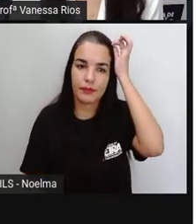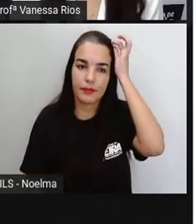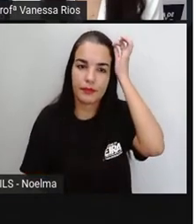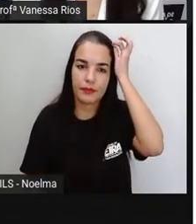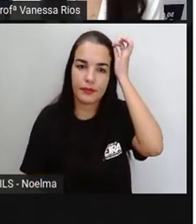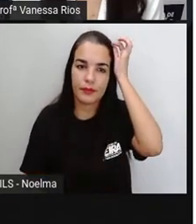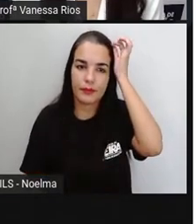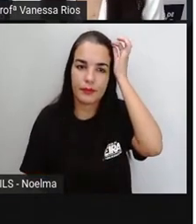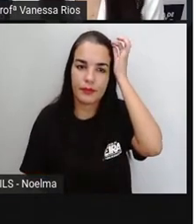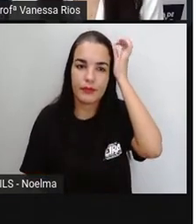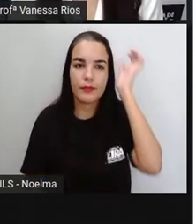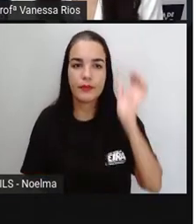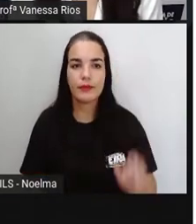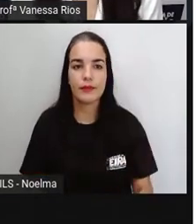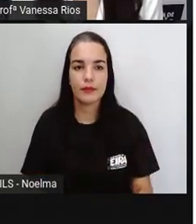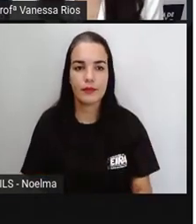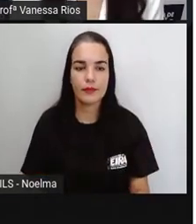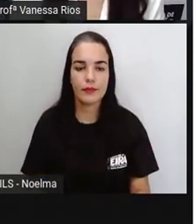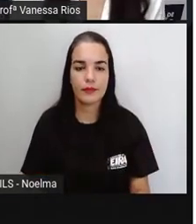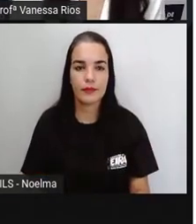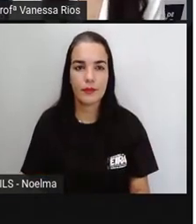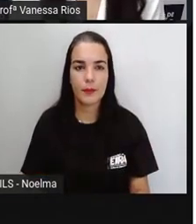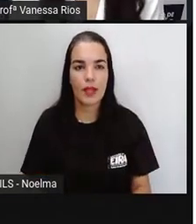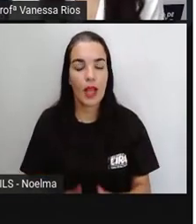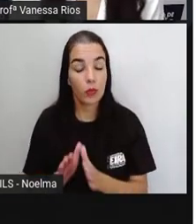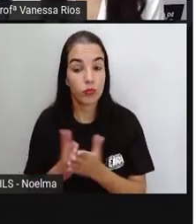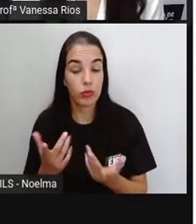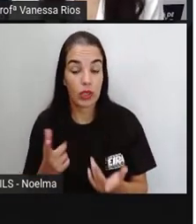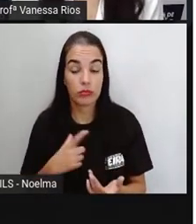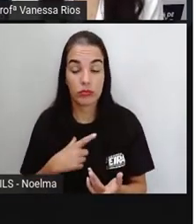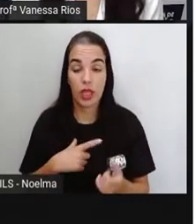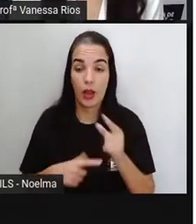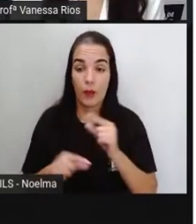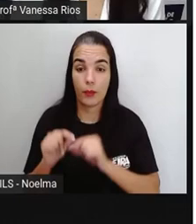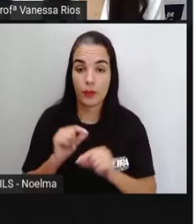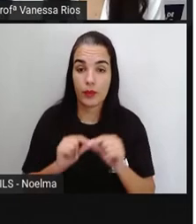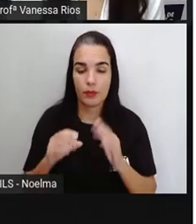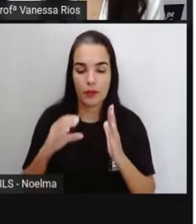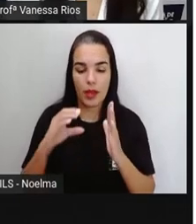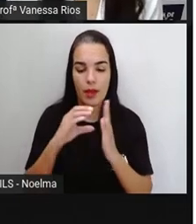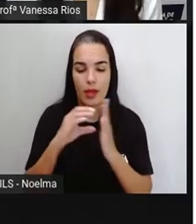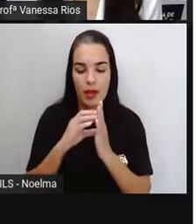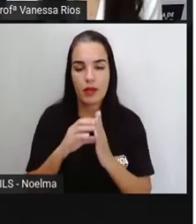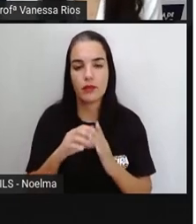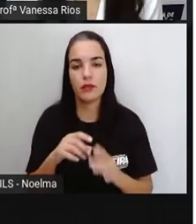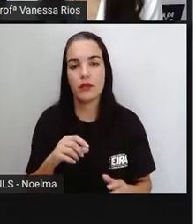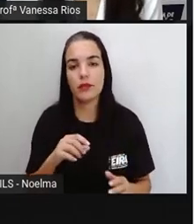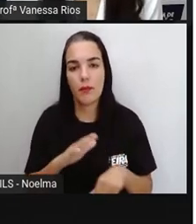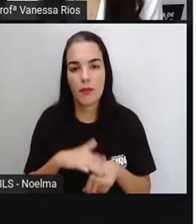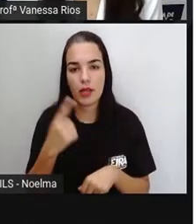período, não é? Quando tem ali na formação do parágrafo mais de uma frase.